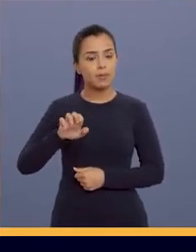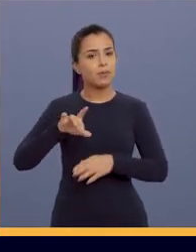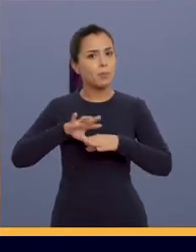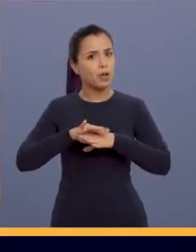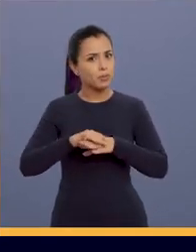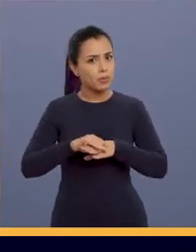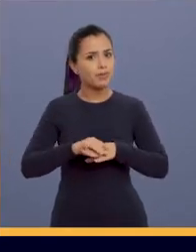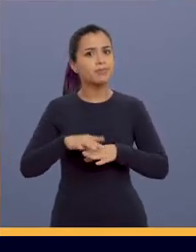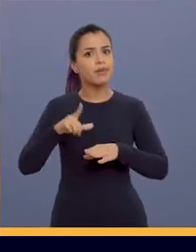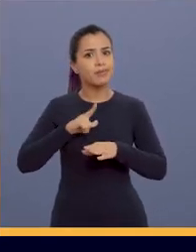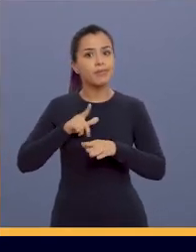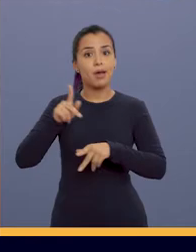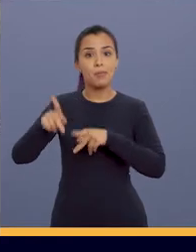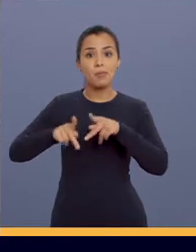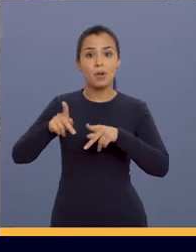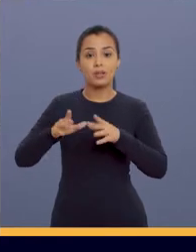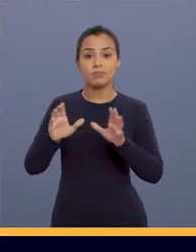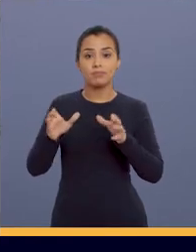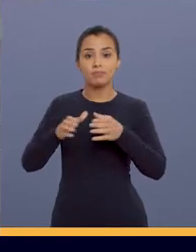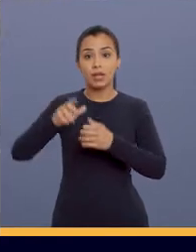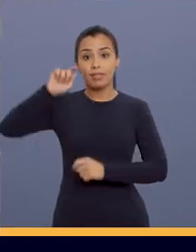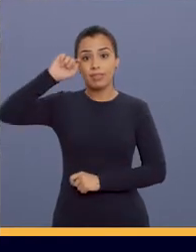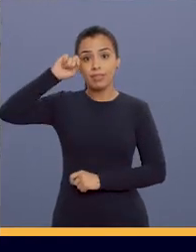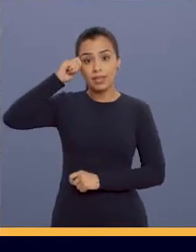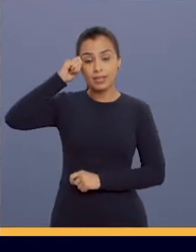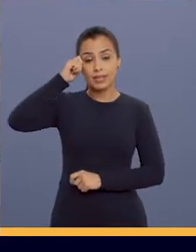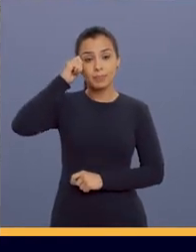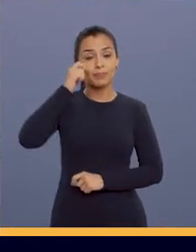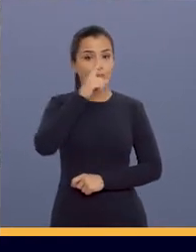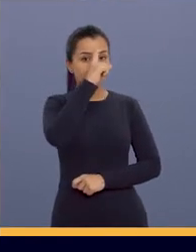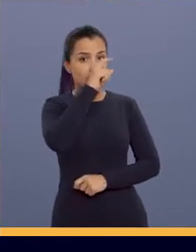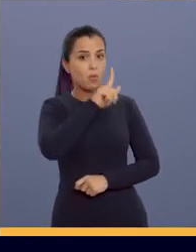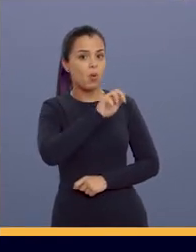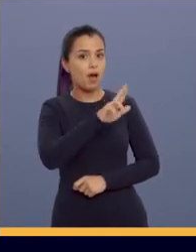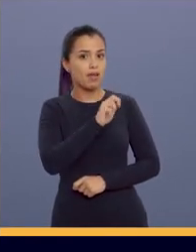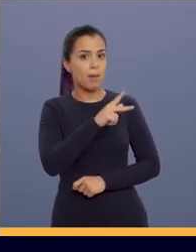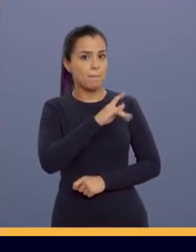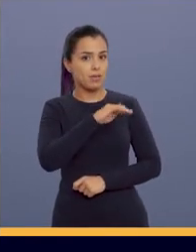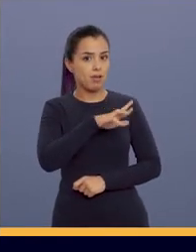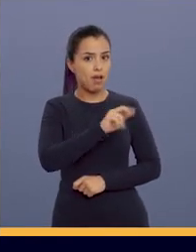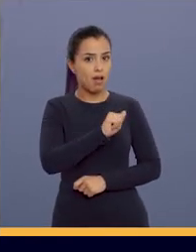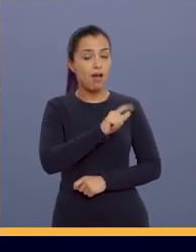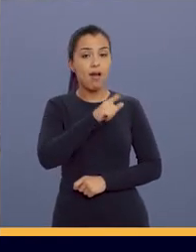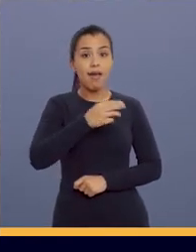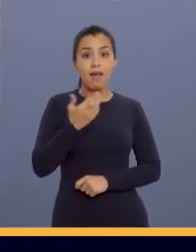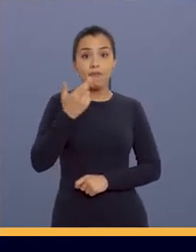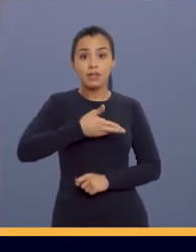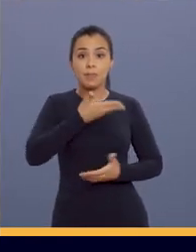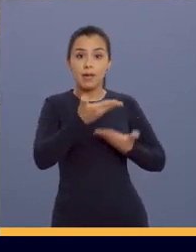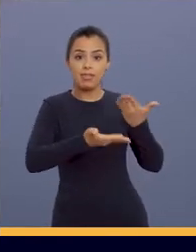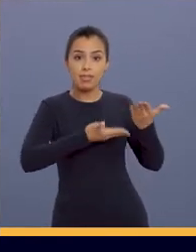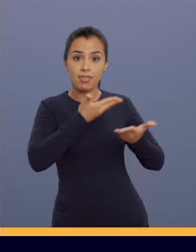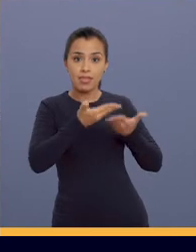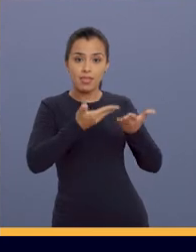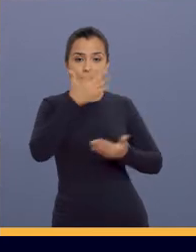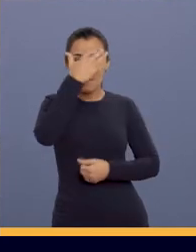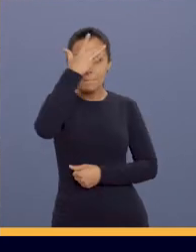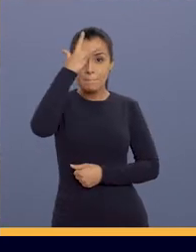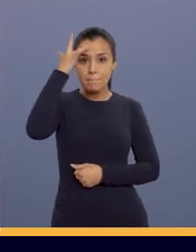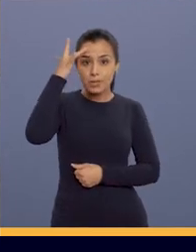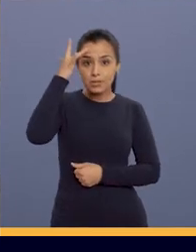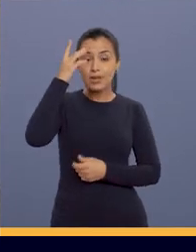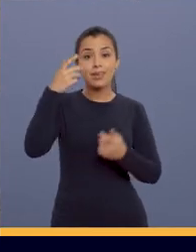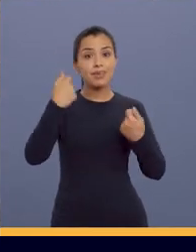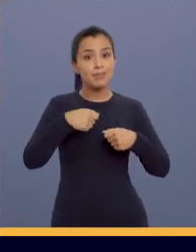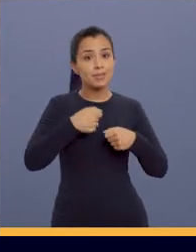muito a população negra. O Hospital da Guarapiranga vai ser um hospital referência para poder tratar aquelas pessoas que